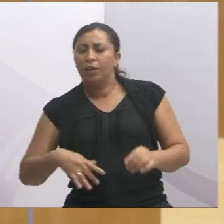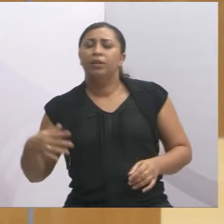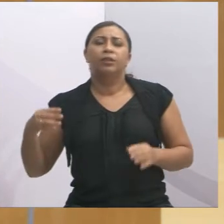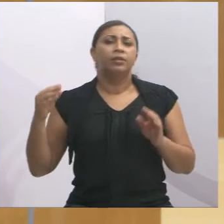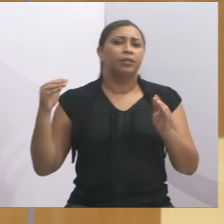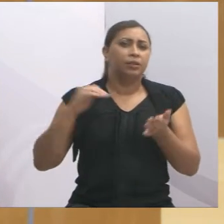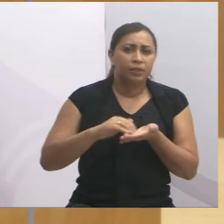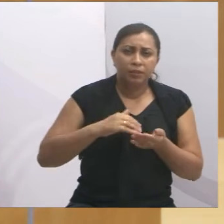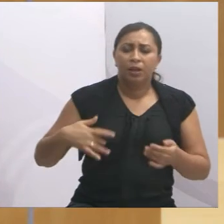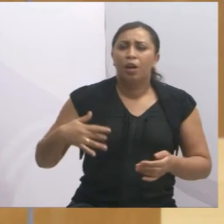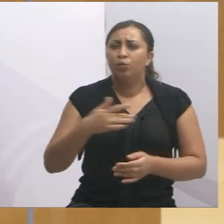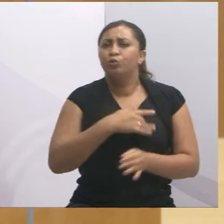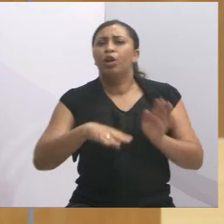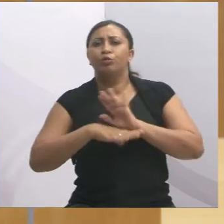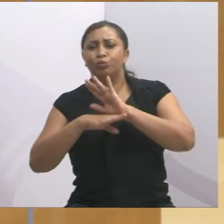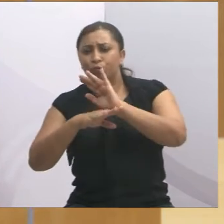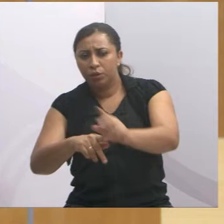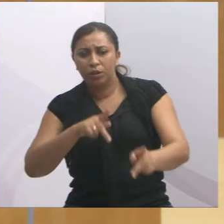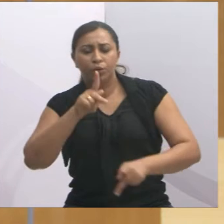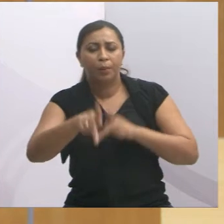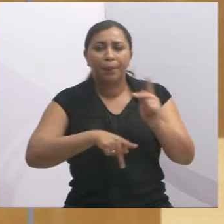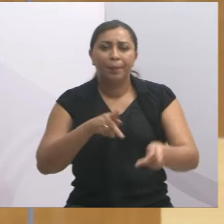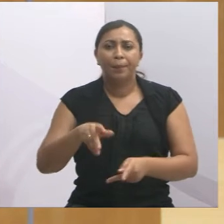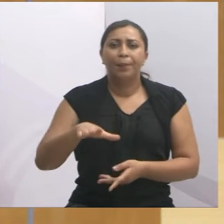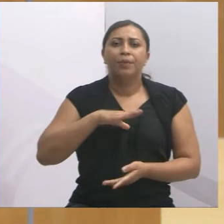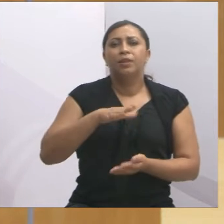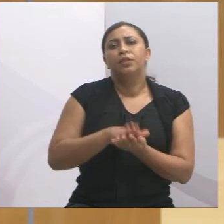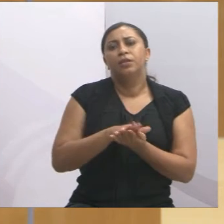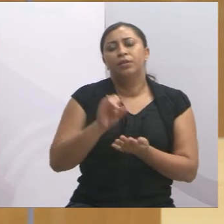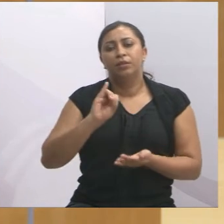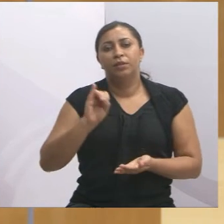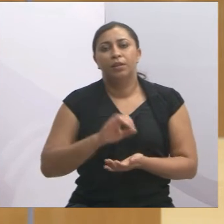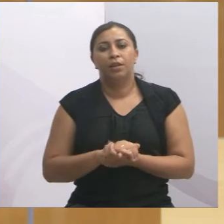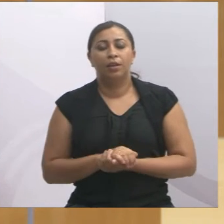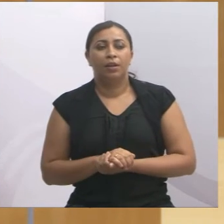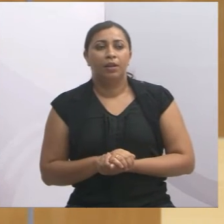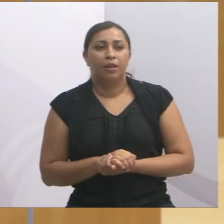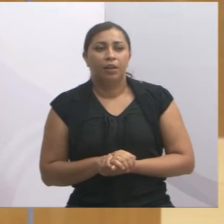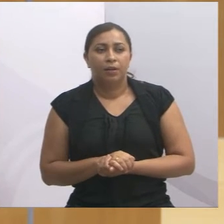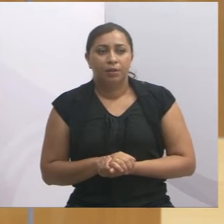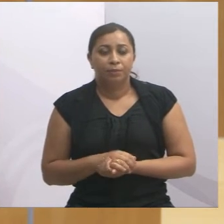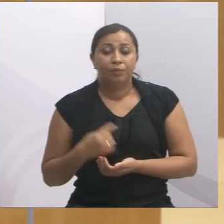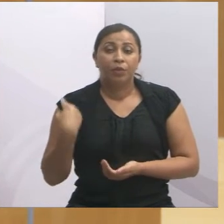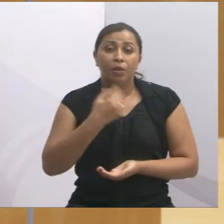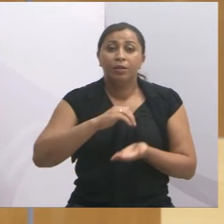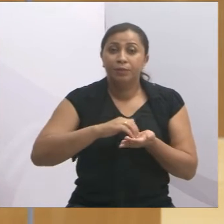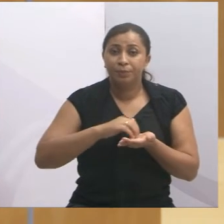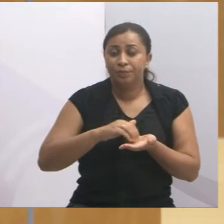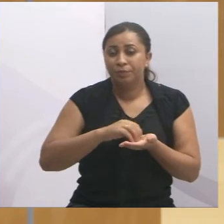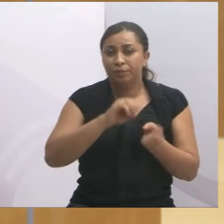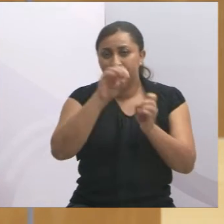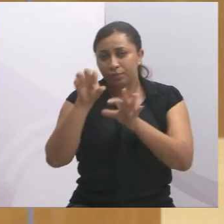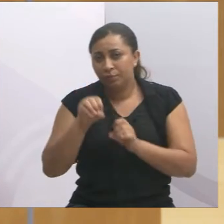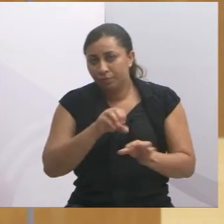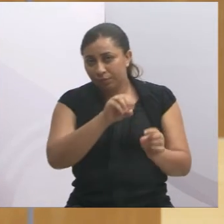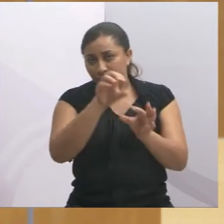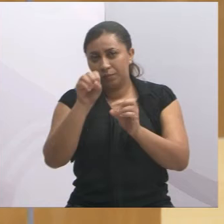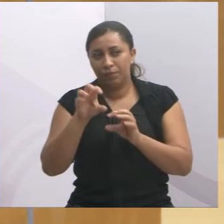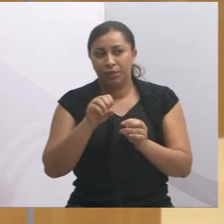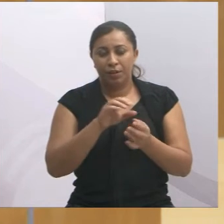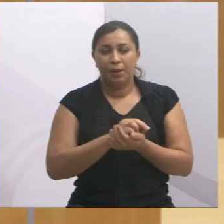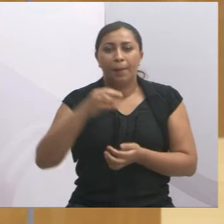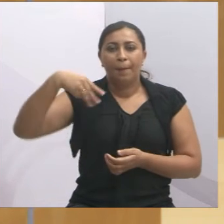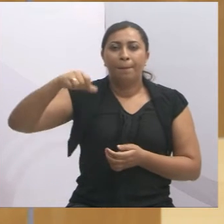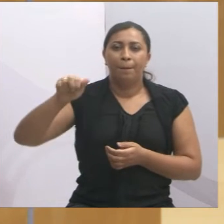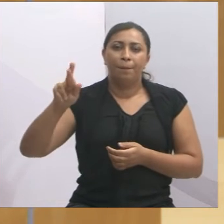dando atenção para a população de Jacareí, então eu falo que a nossa Secretaria de Educação, a Maria